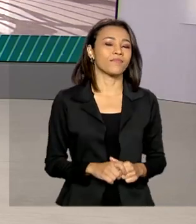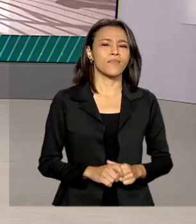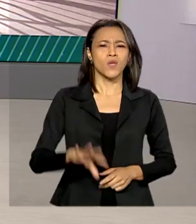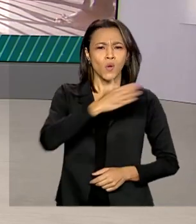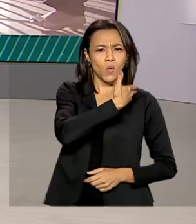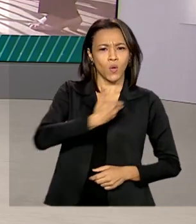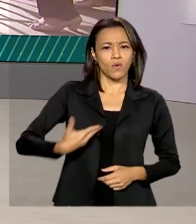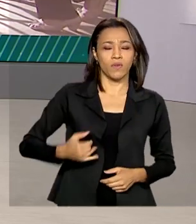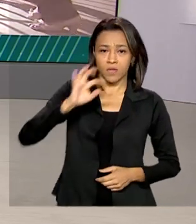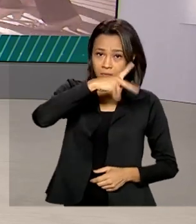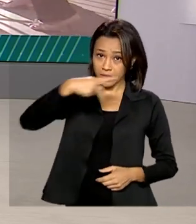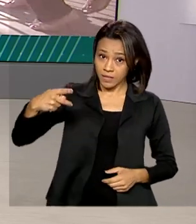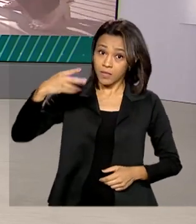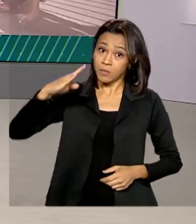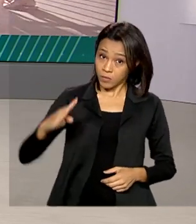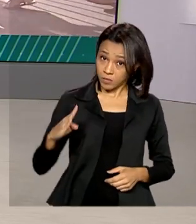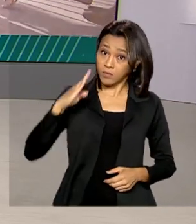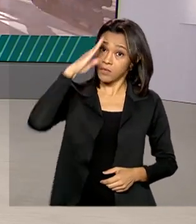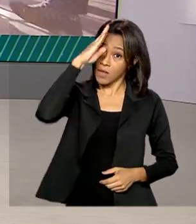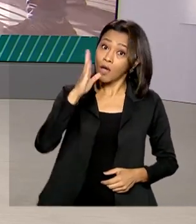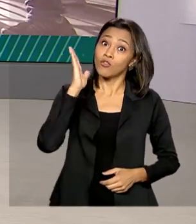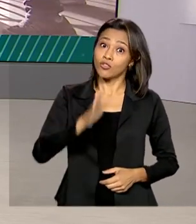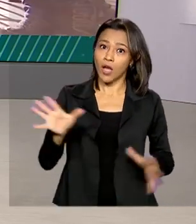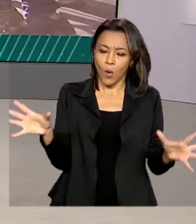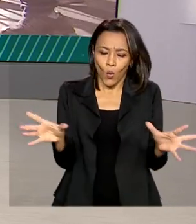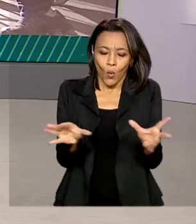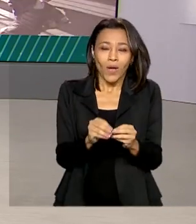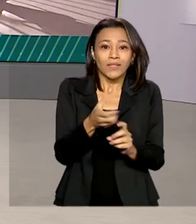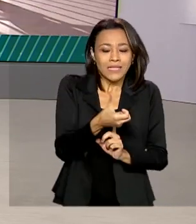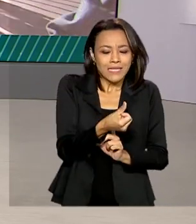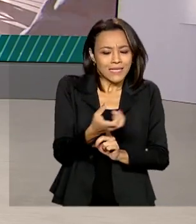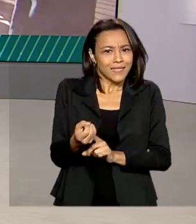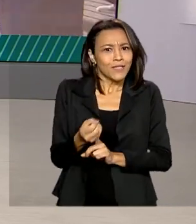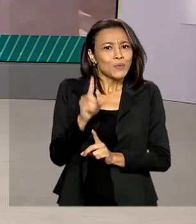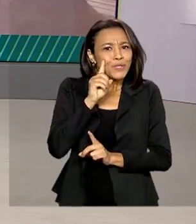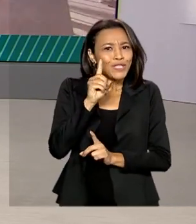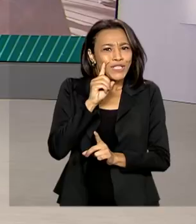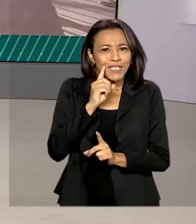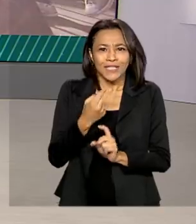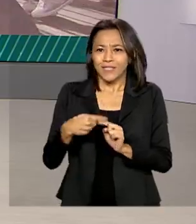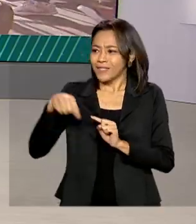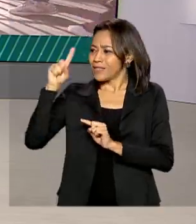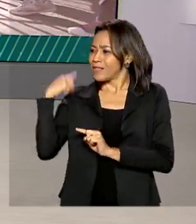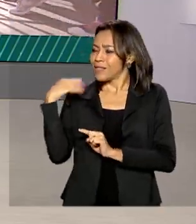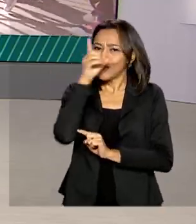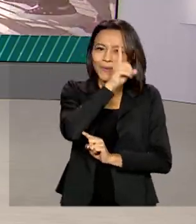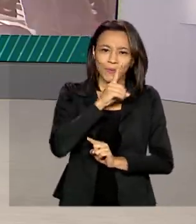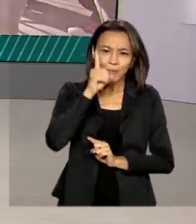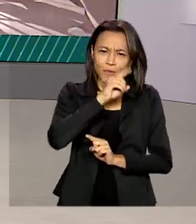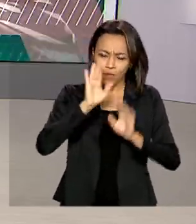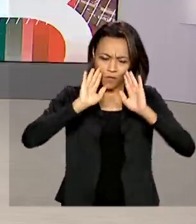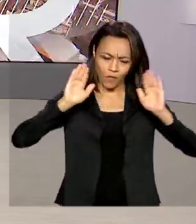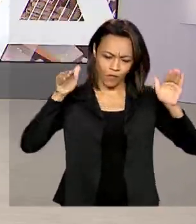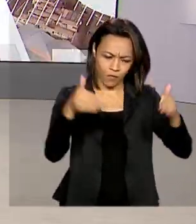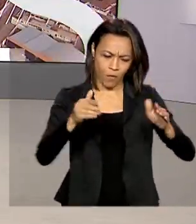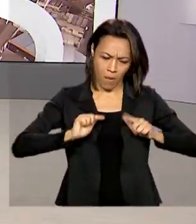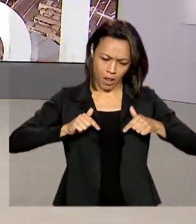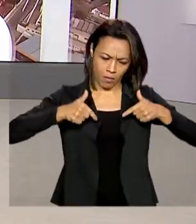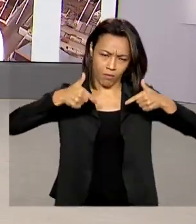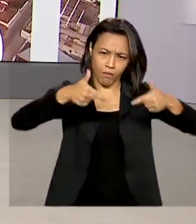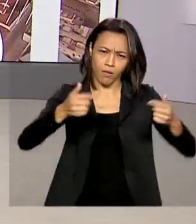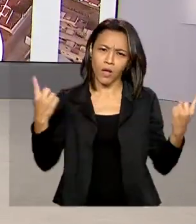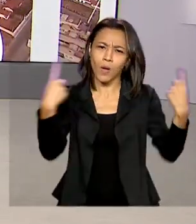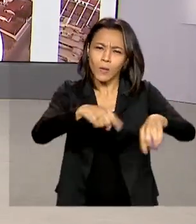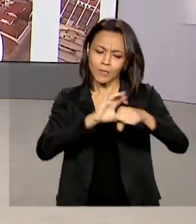O governo do presidente Jair Bolsonaro completou 600 dias neste domingo com foco nas ações de enfrentamento à